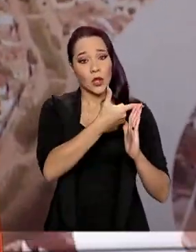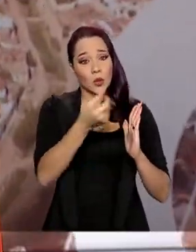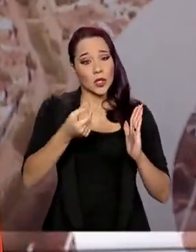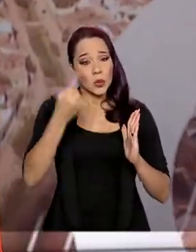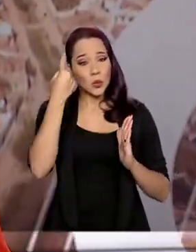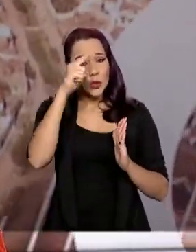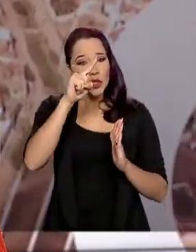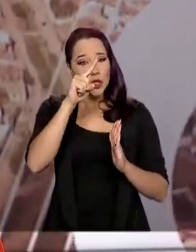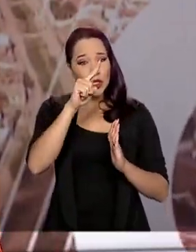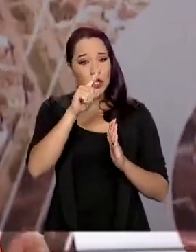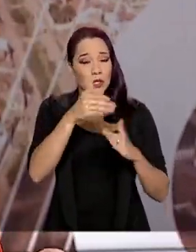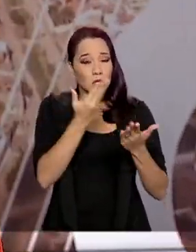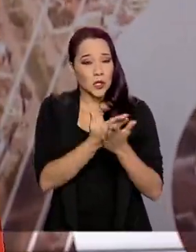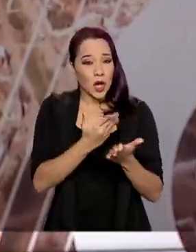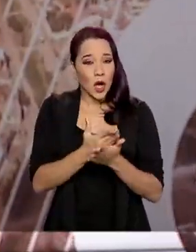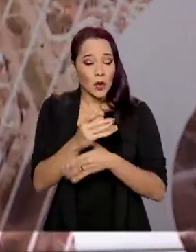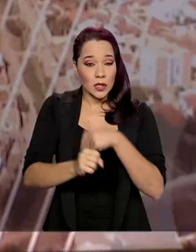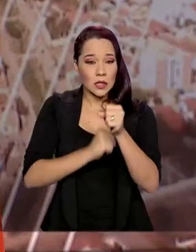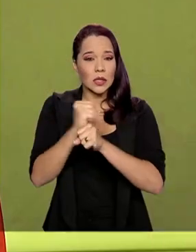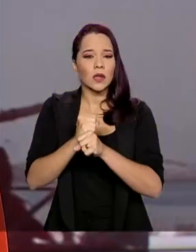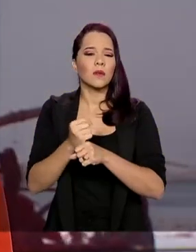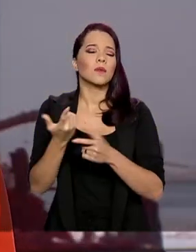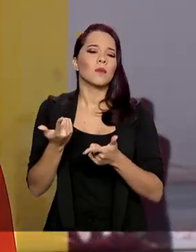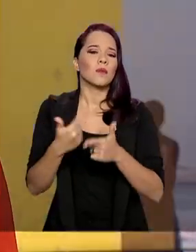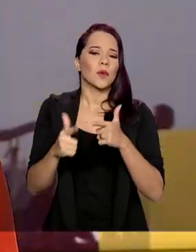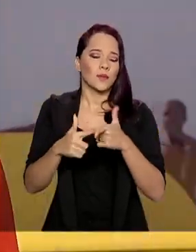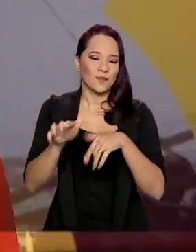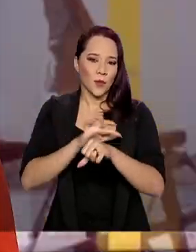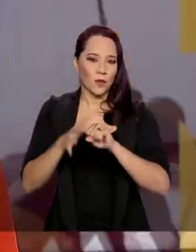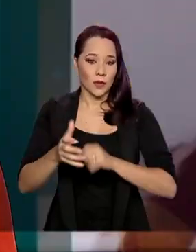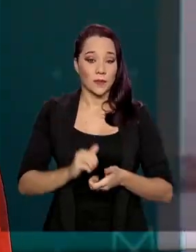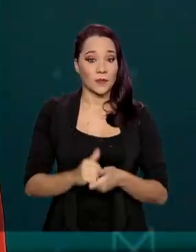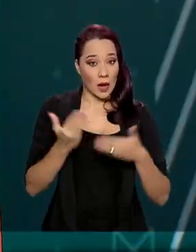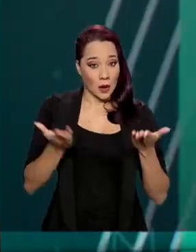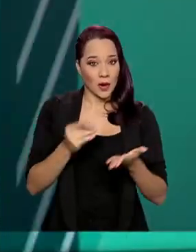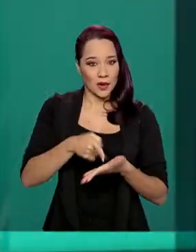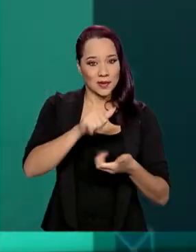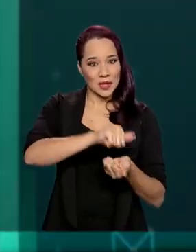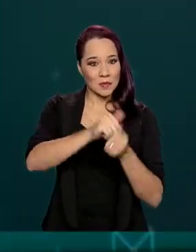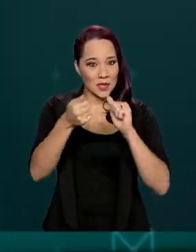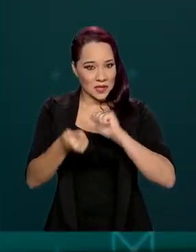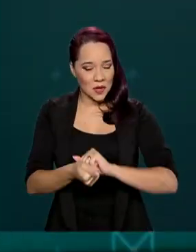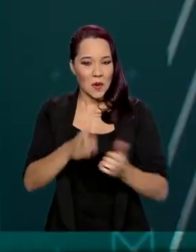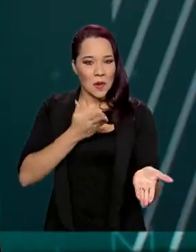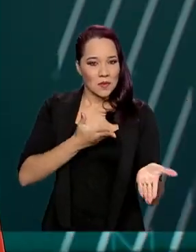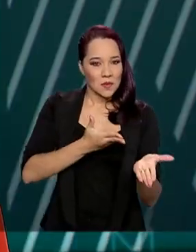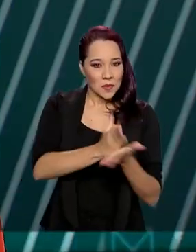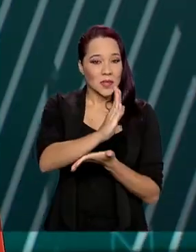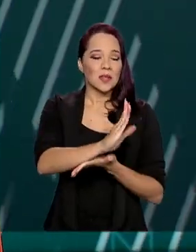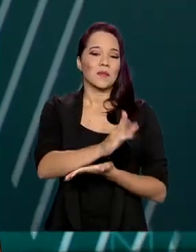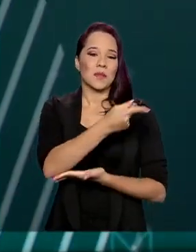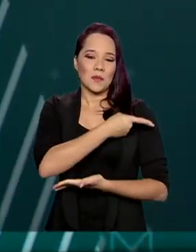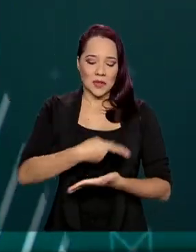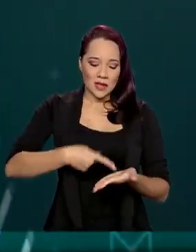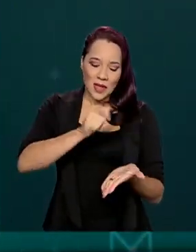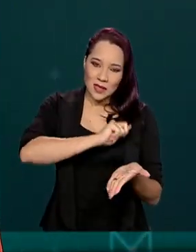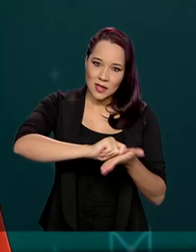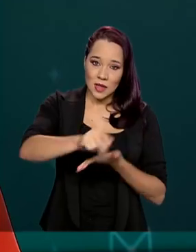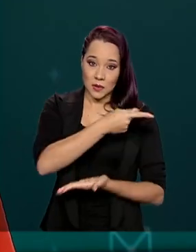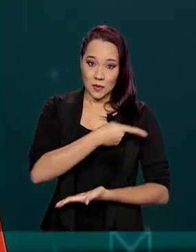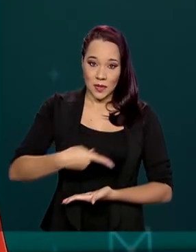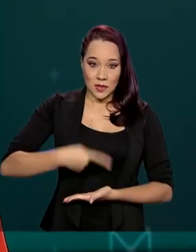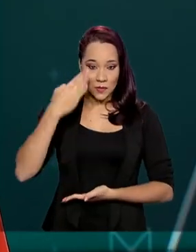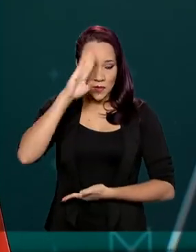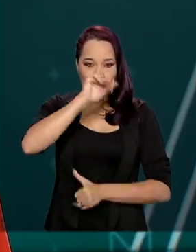dias letivos este ano por causa da pandemia. Agora, essa flexibilização foi sancionada pelo presidente Jair Bolsonaro